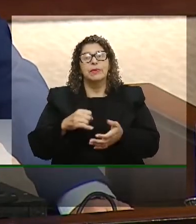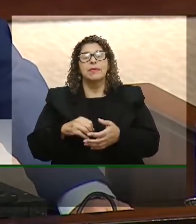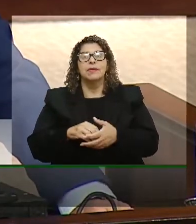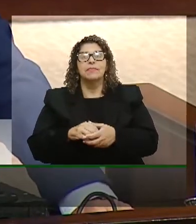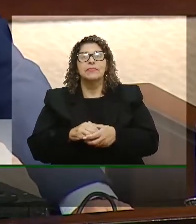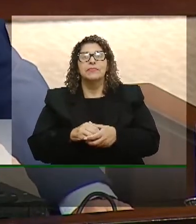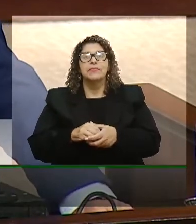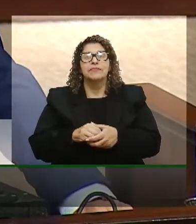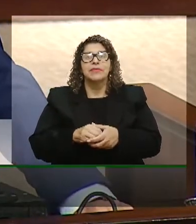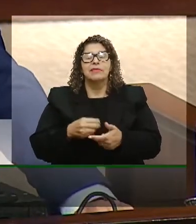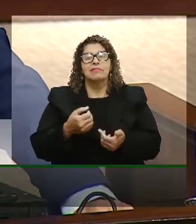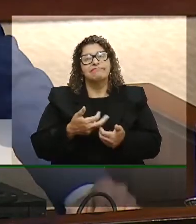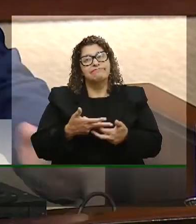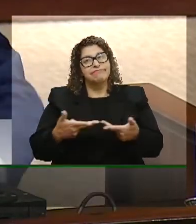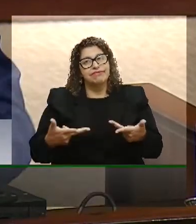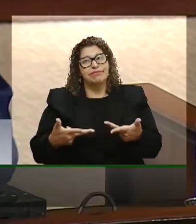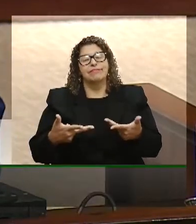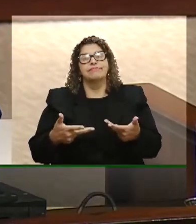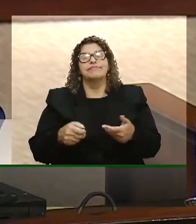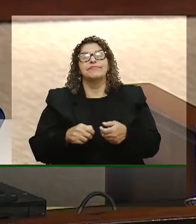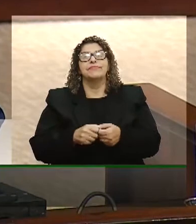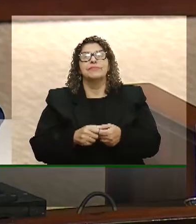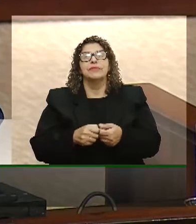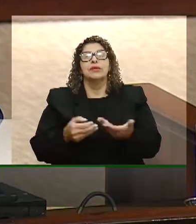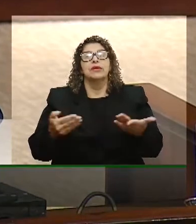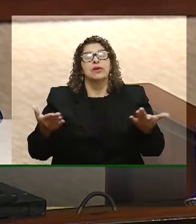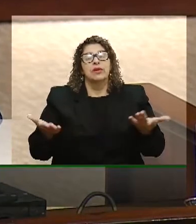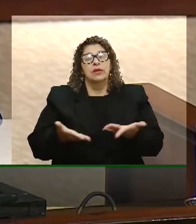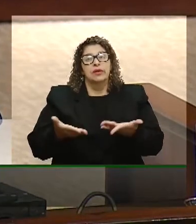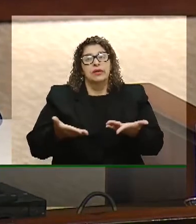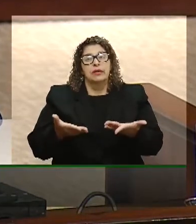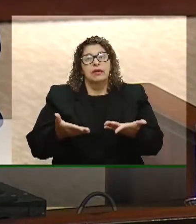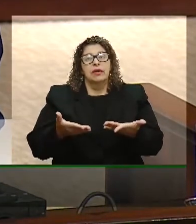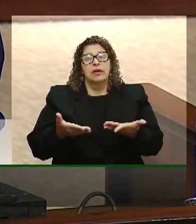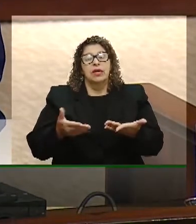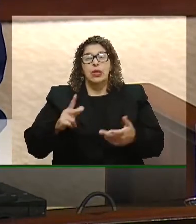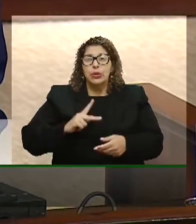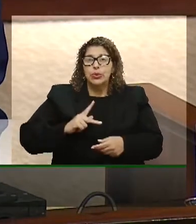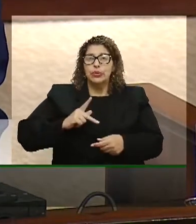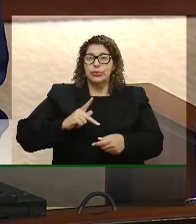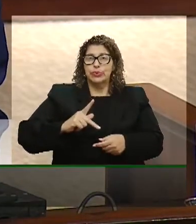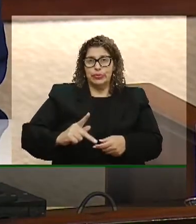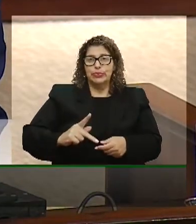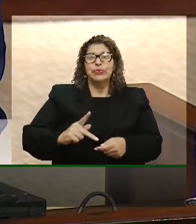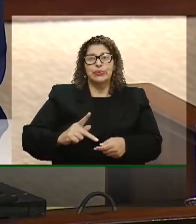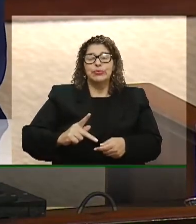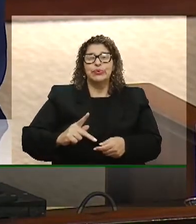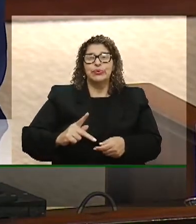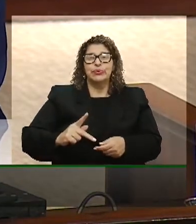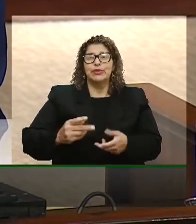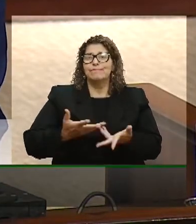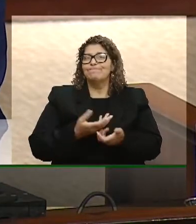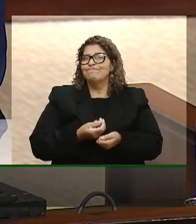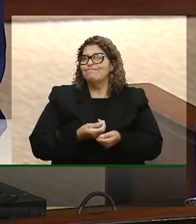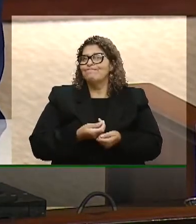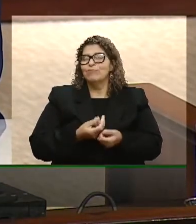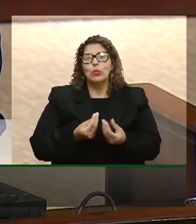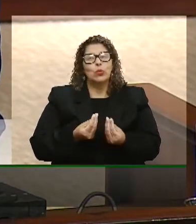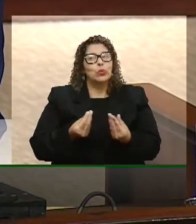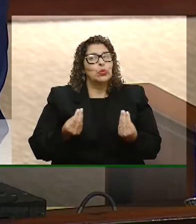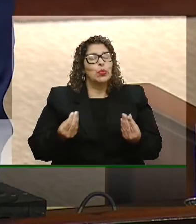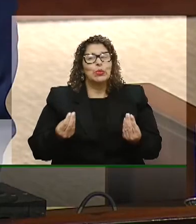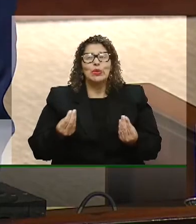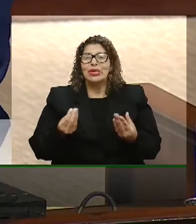enfim nosso presidente traz com muita com muita muito